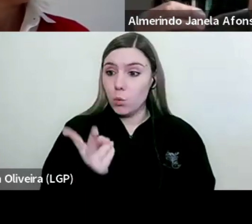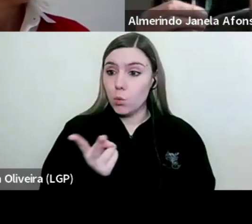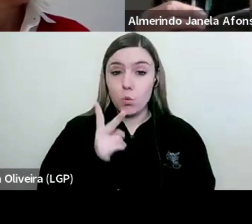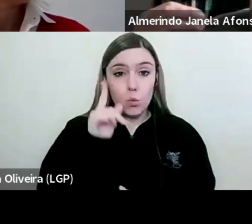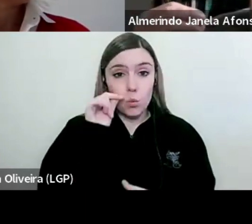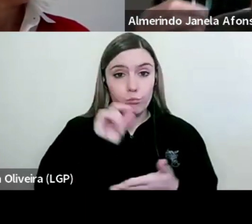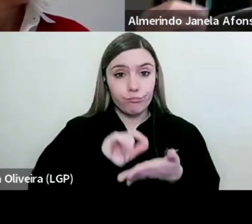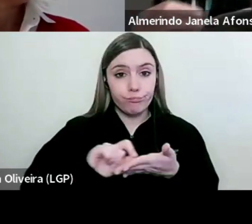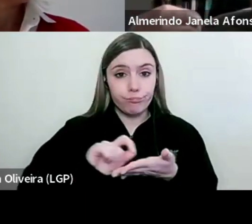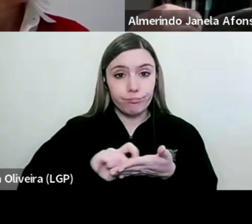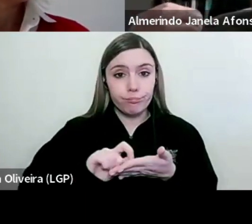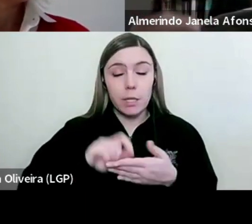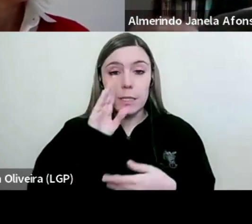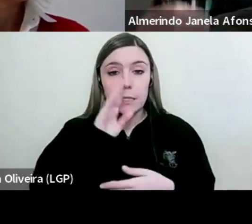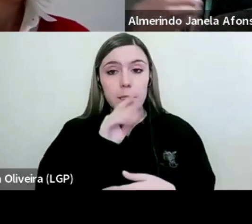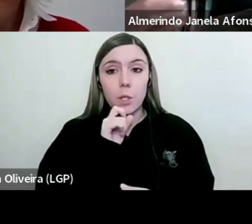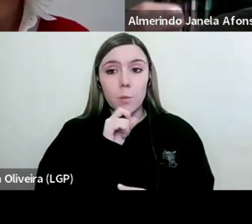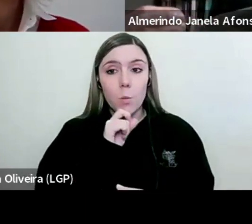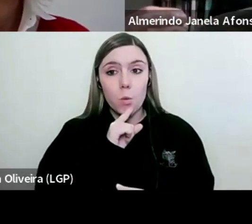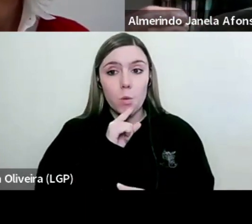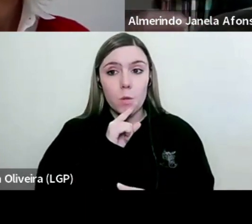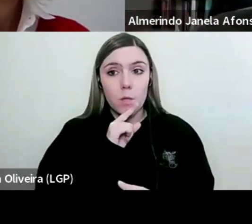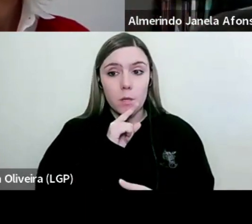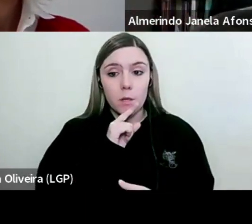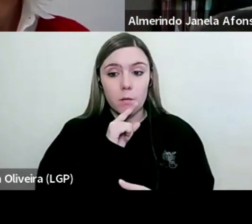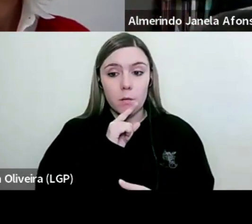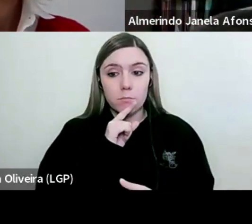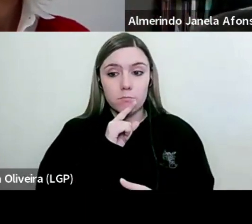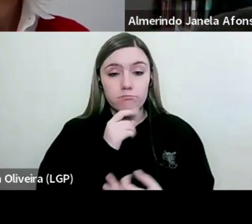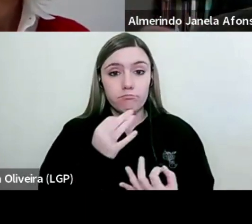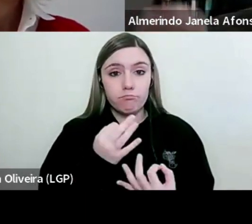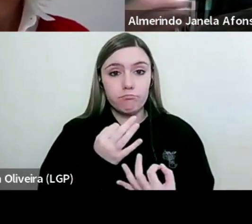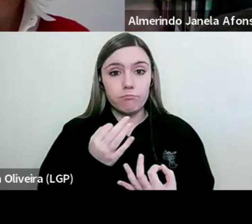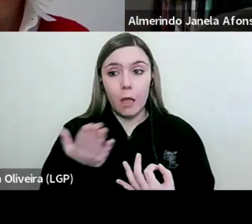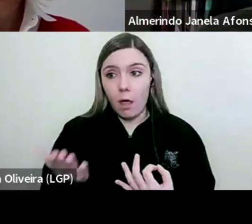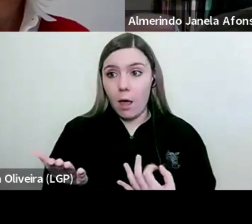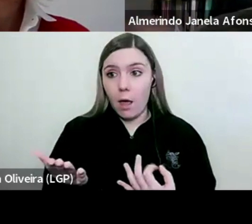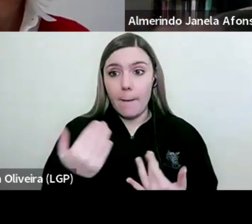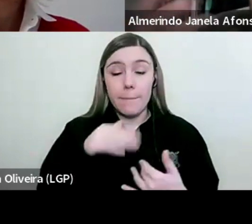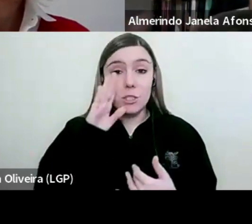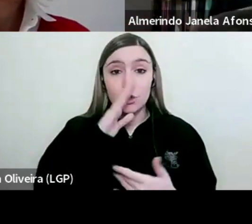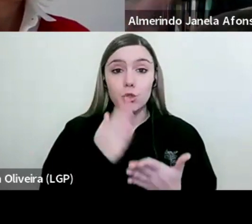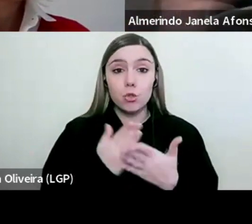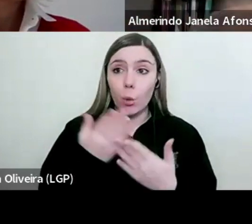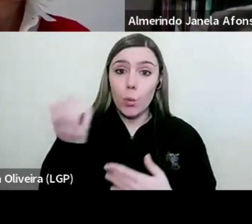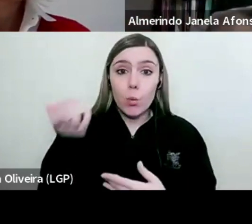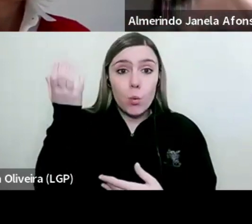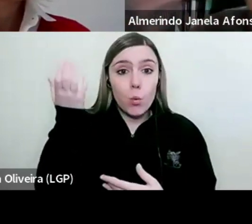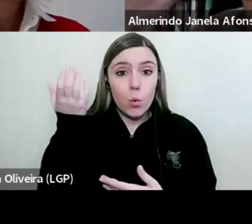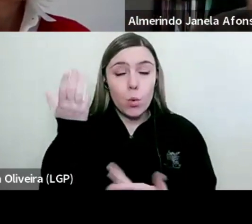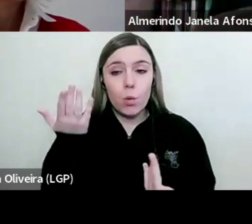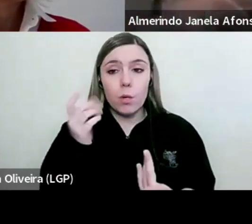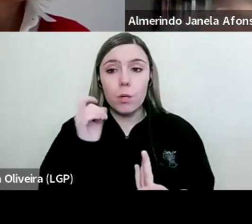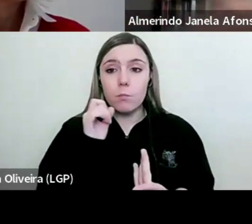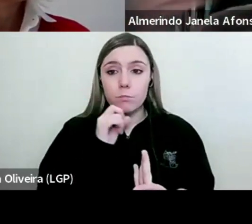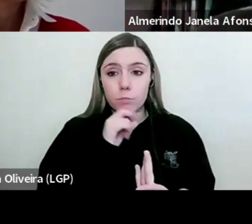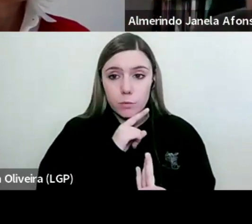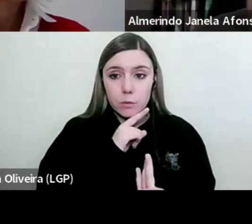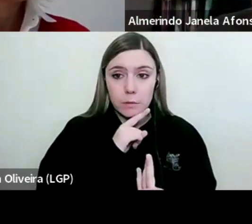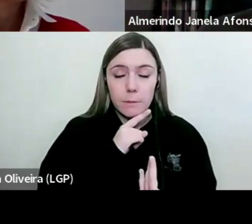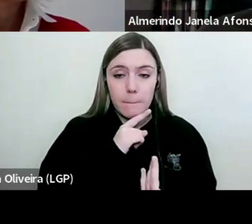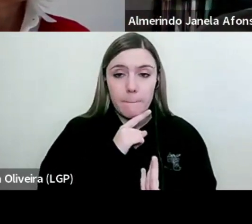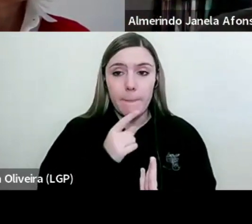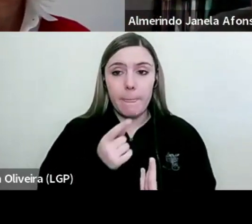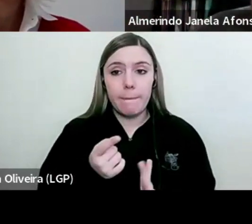pudessem ser o que foram frequentando escolas burguesas, puderam ser o que foram frequentando escolas